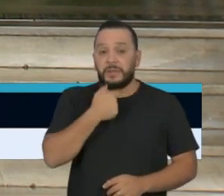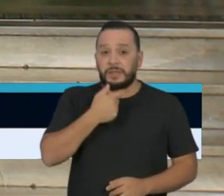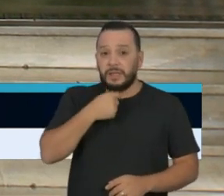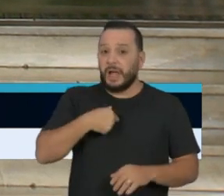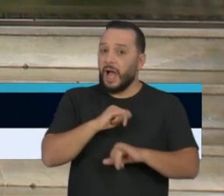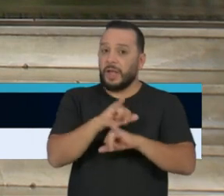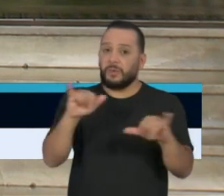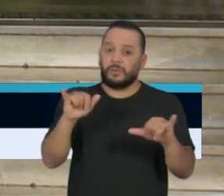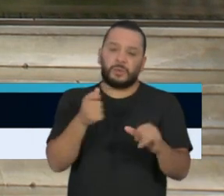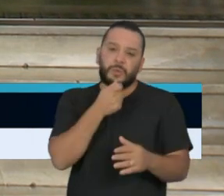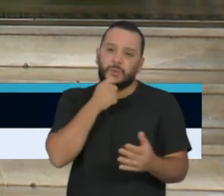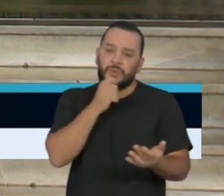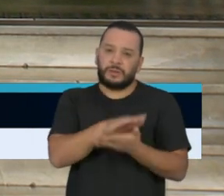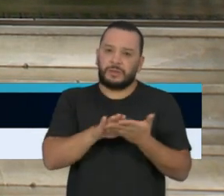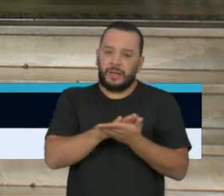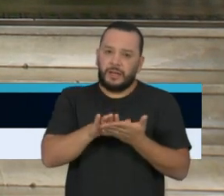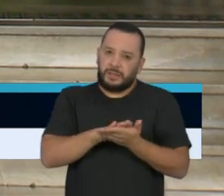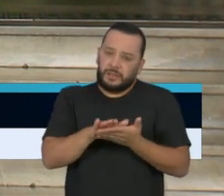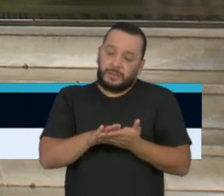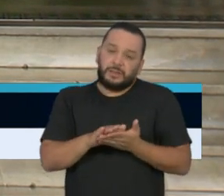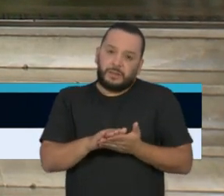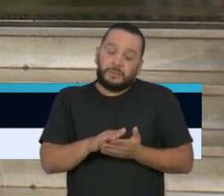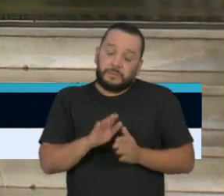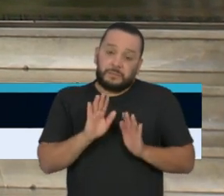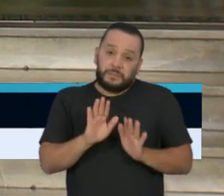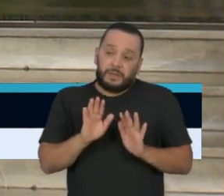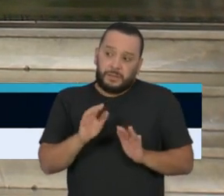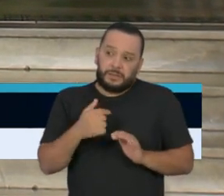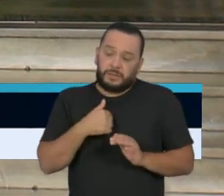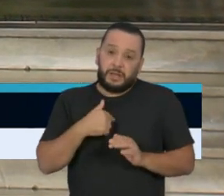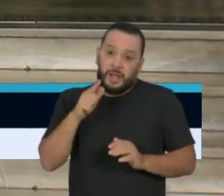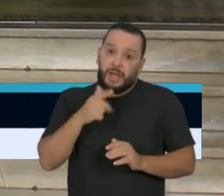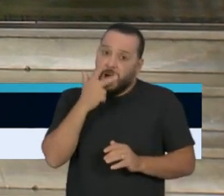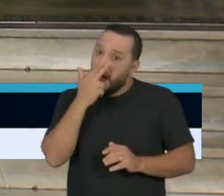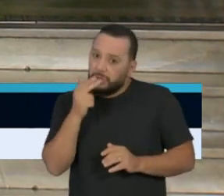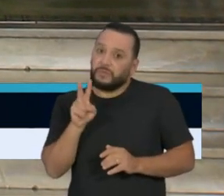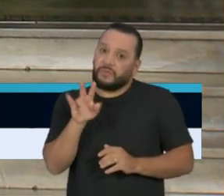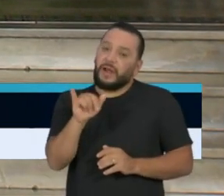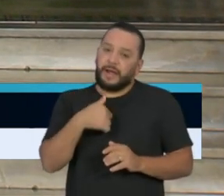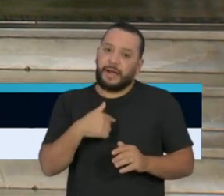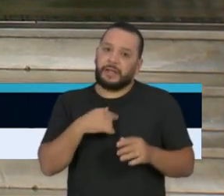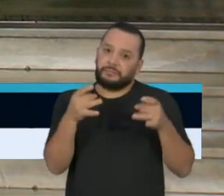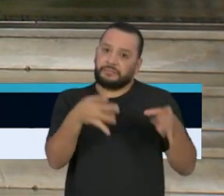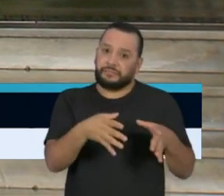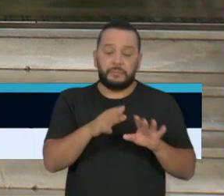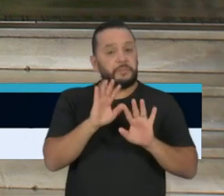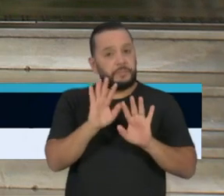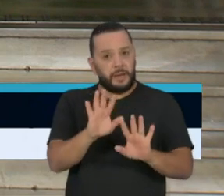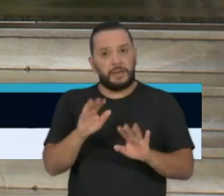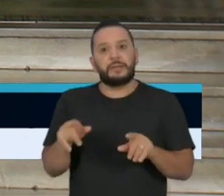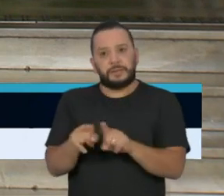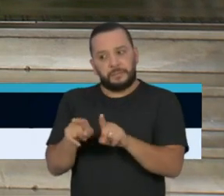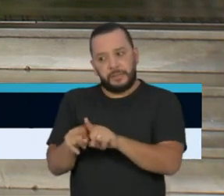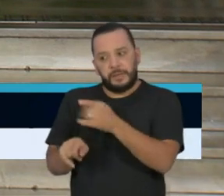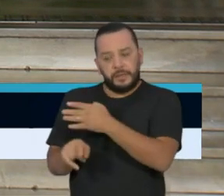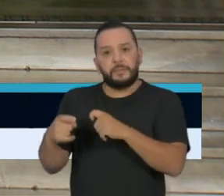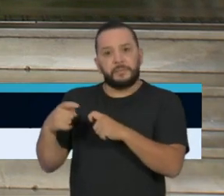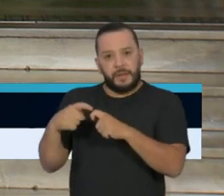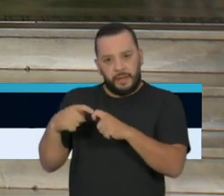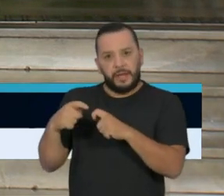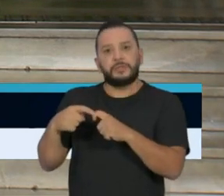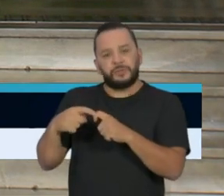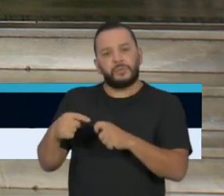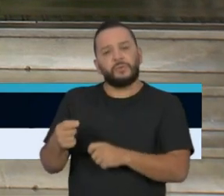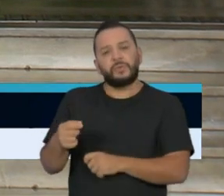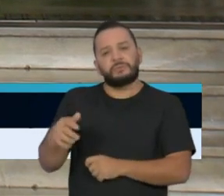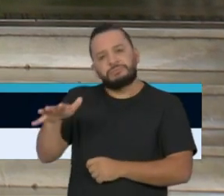hipótese, assim como da hipótese de médicos do sistema de saúde privado aqui de São Paulo, que poderiam ser convidados a